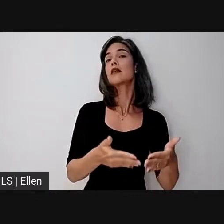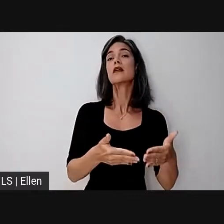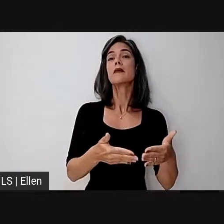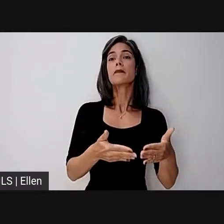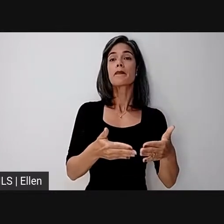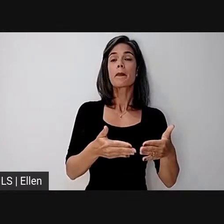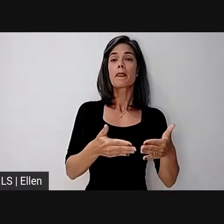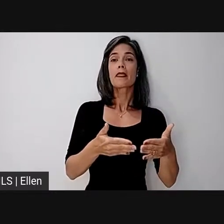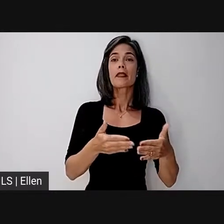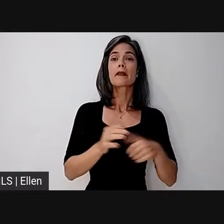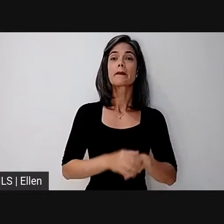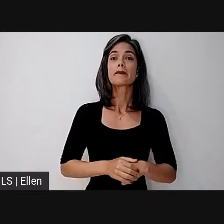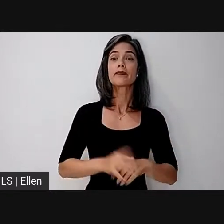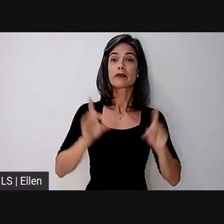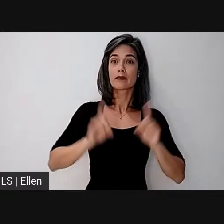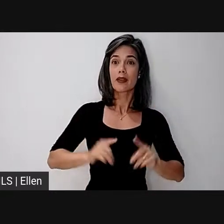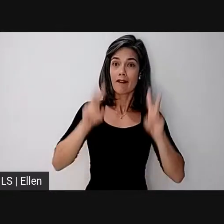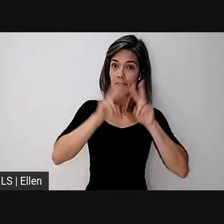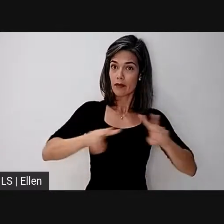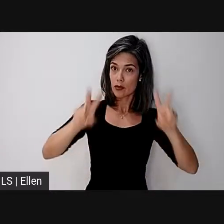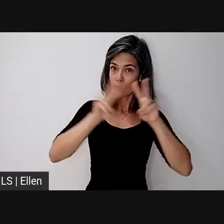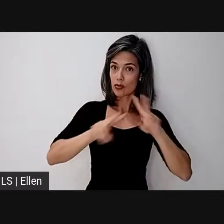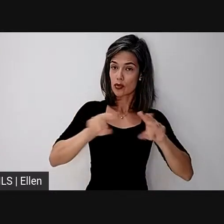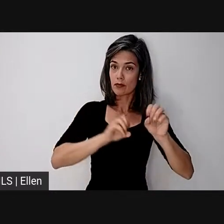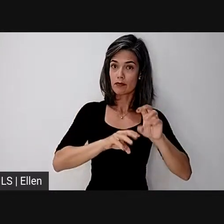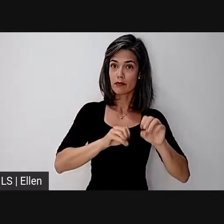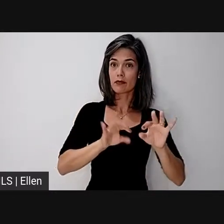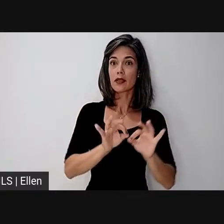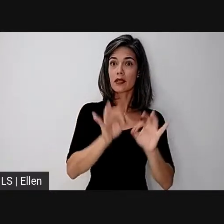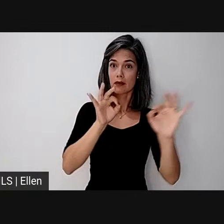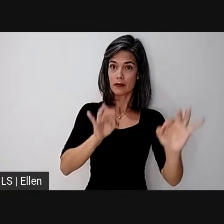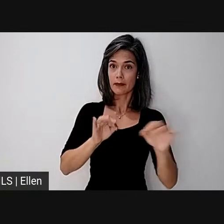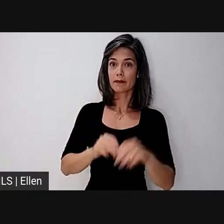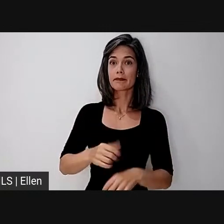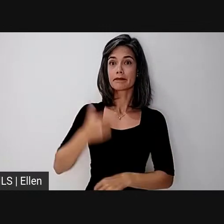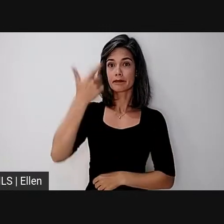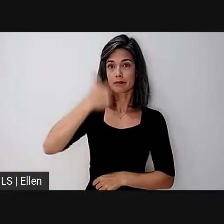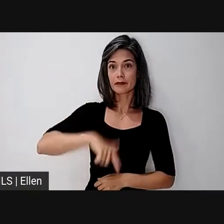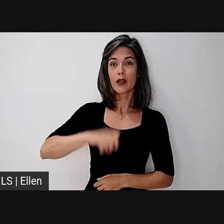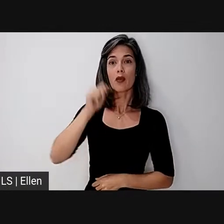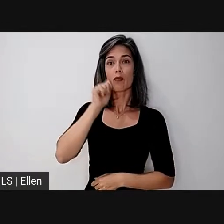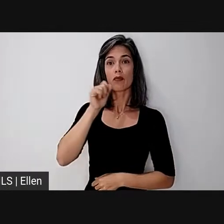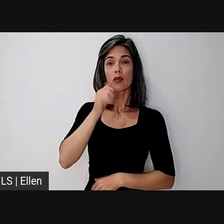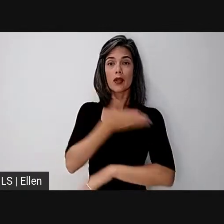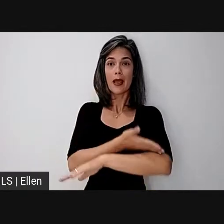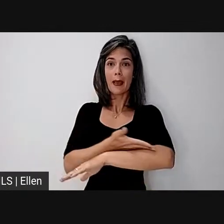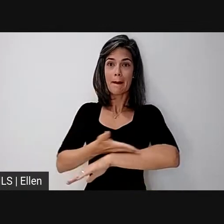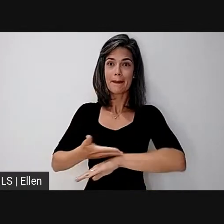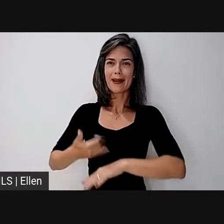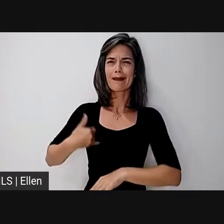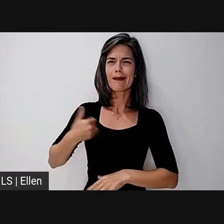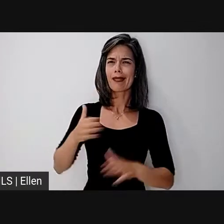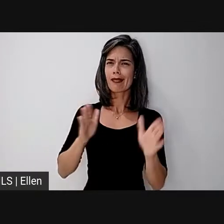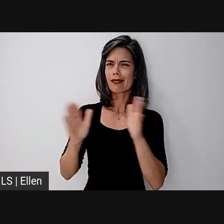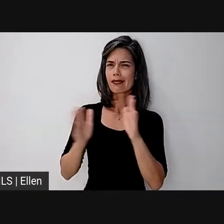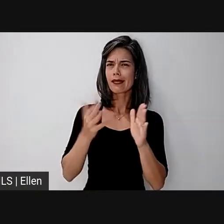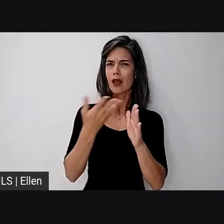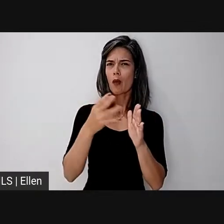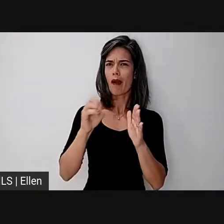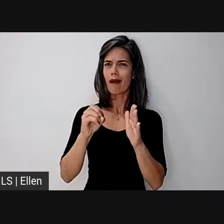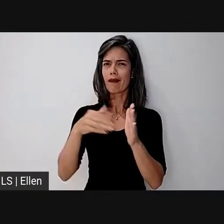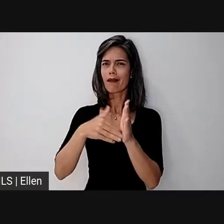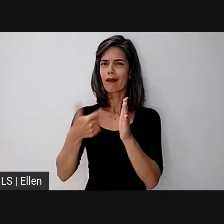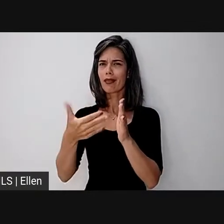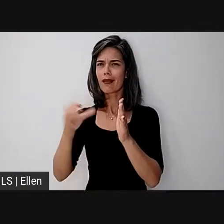modalidade EAD. Sou uma mulher branca, de meia-idade, cabelos lisos e compridos, pintada com algumas